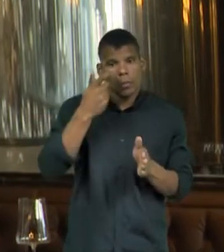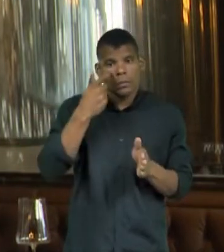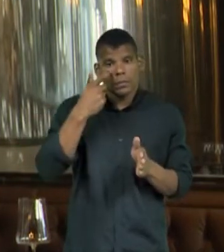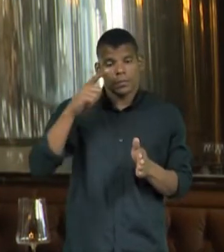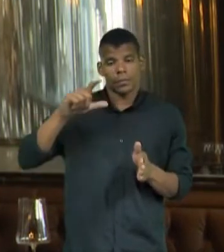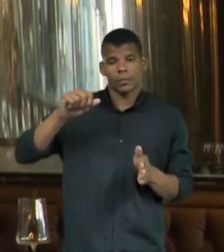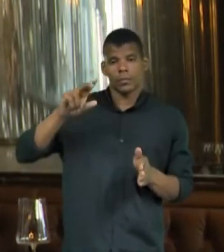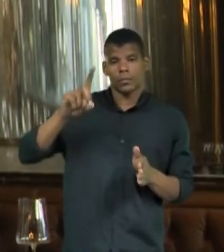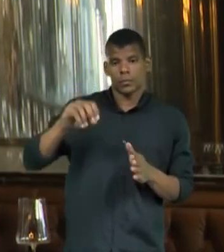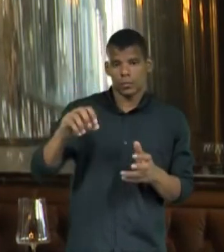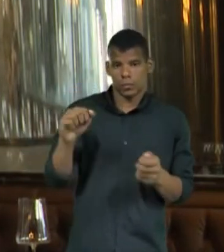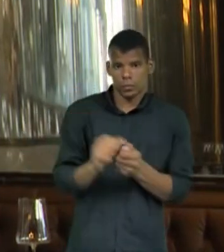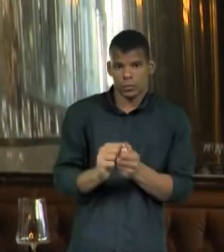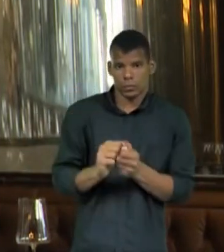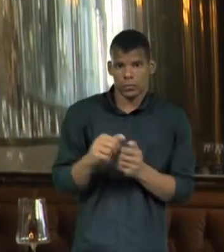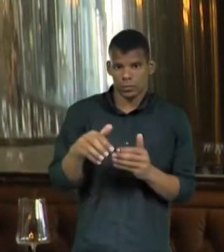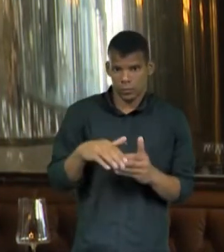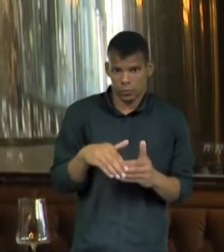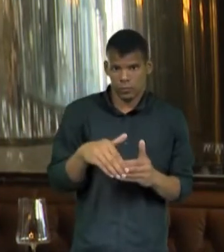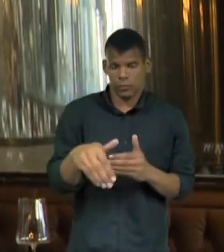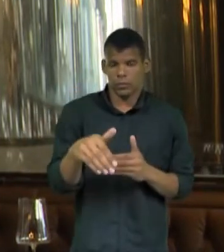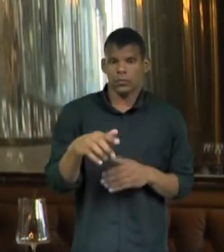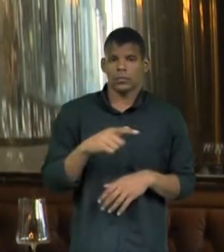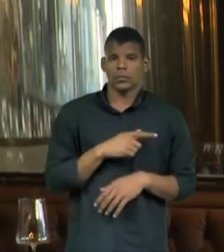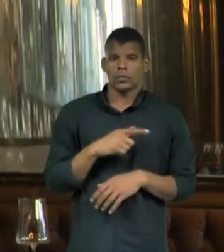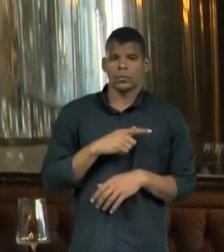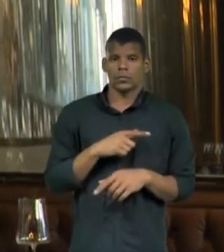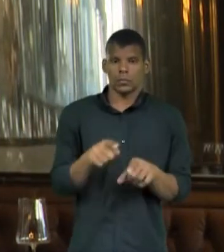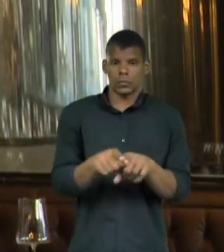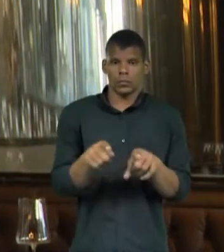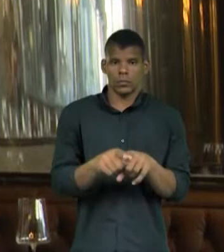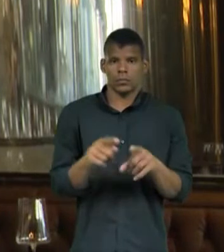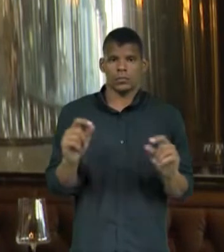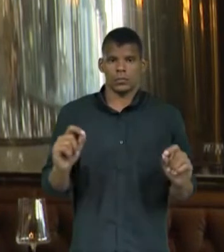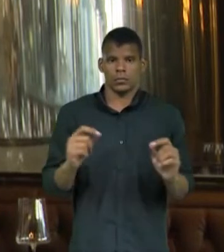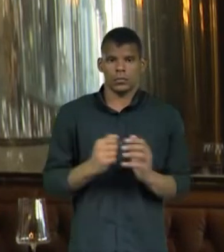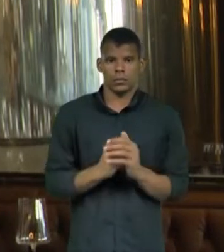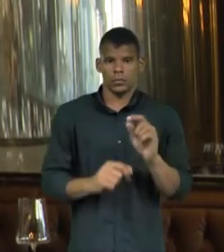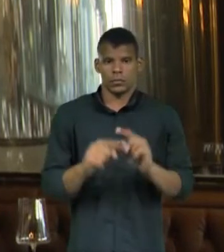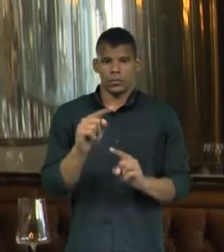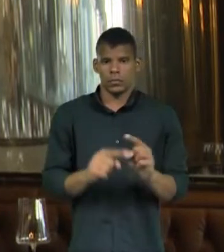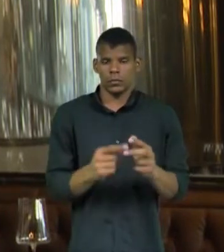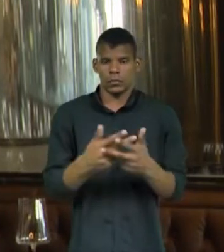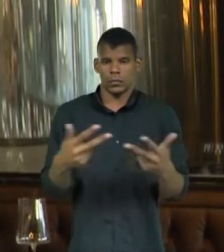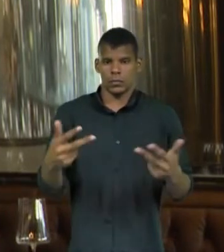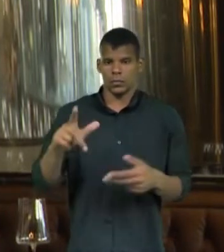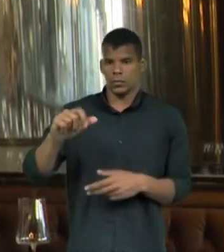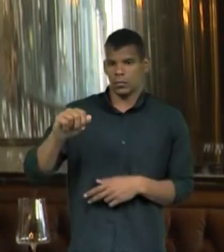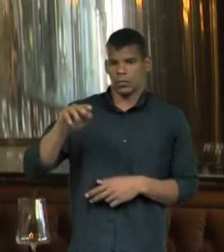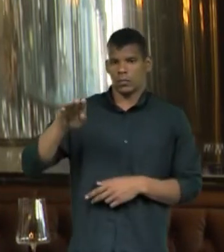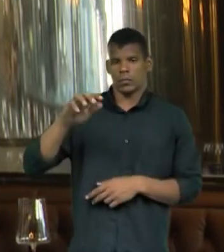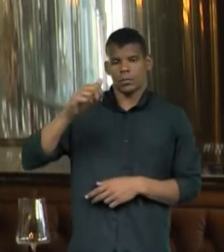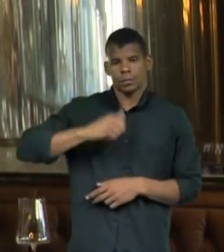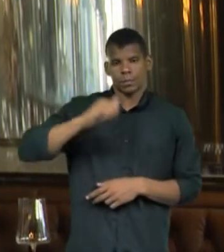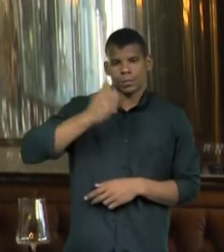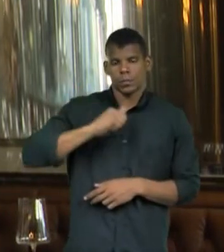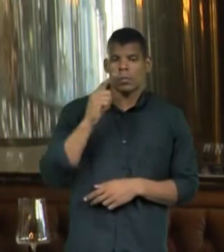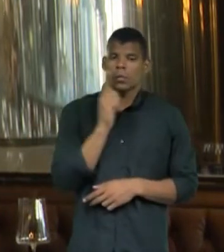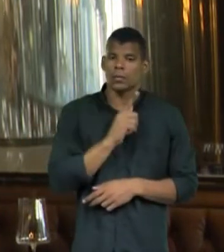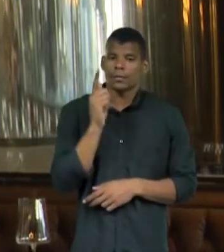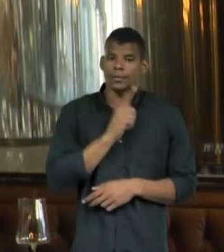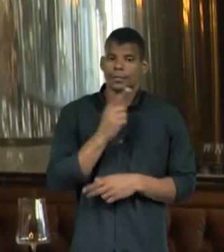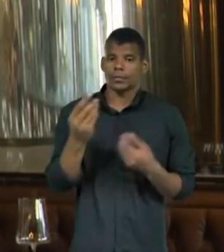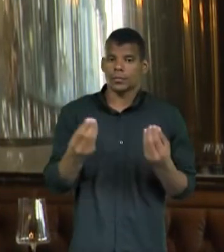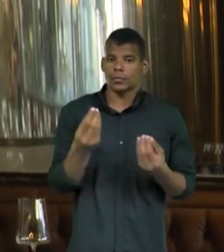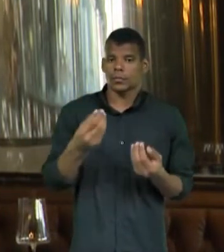fornecedores. E temos também material de laboratório para a gente conseguir analisar como é que está o extrato da cerveja, de como